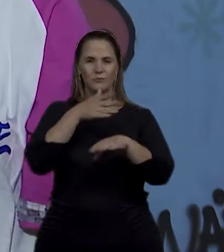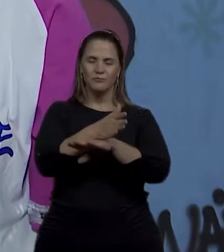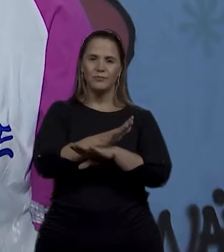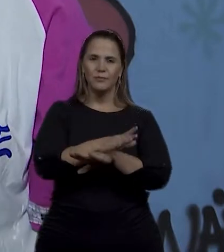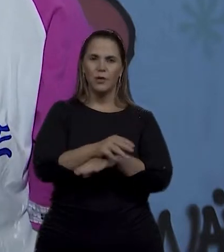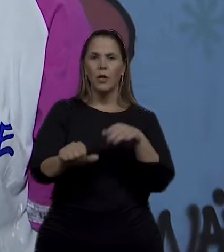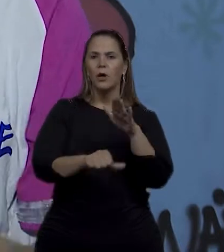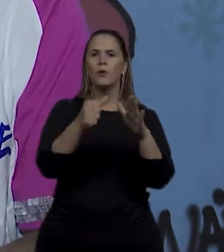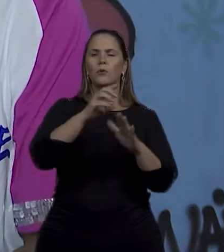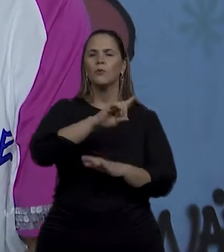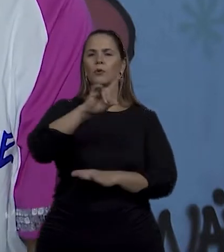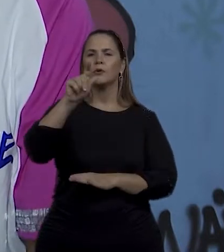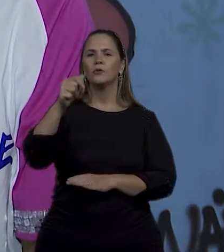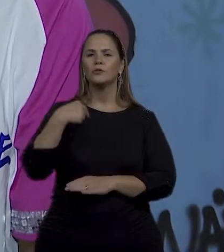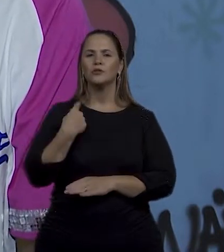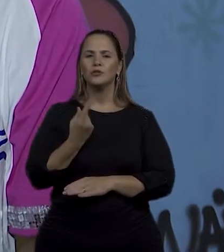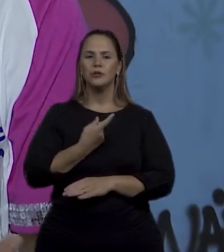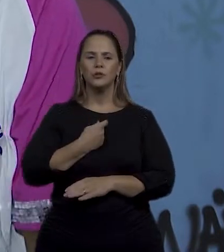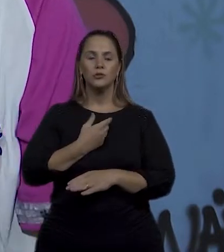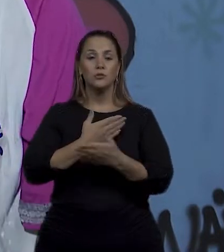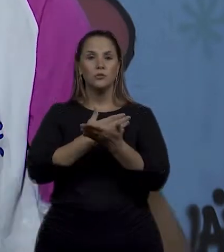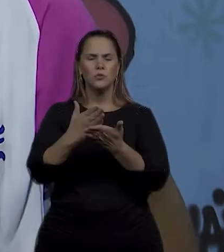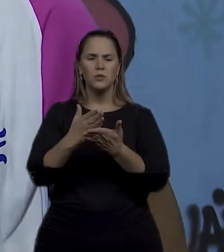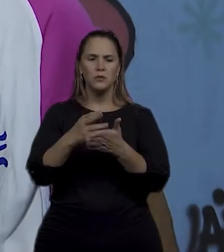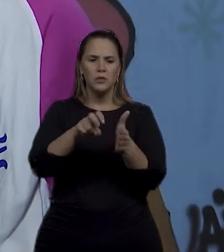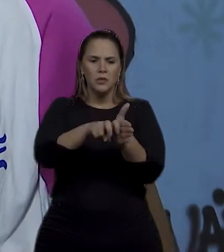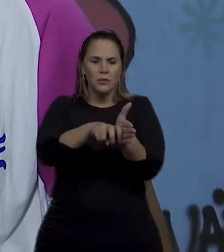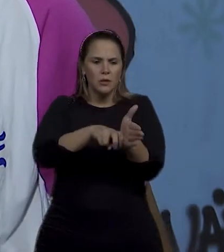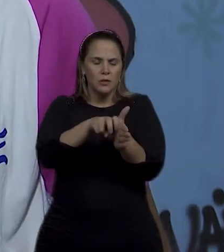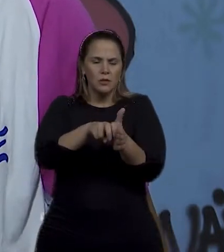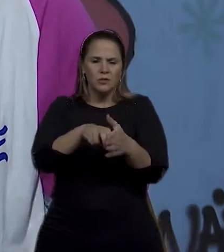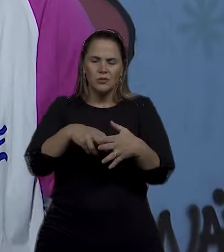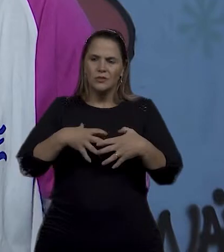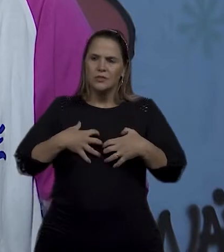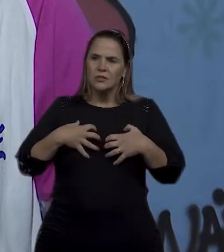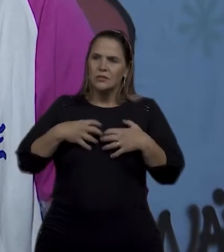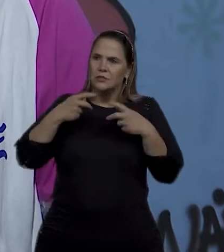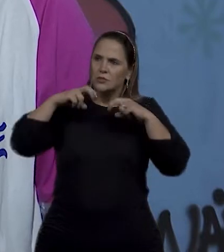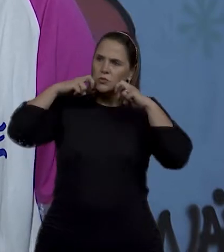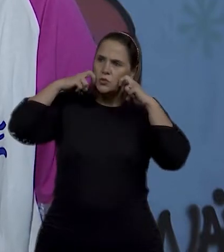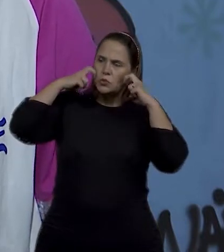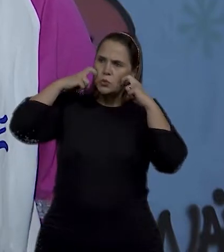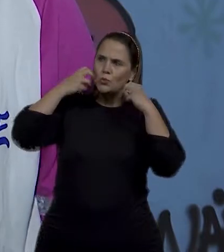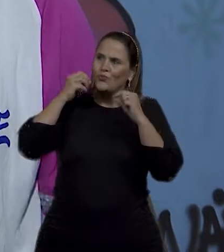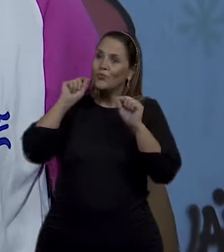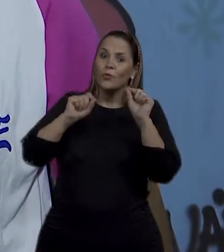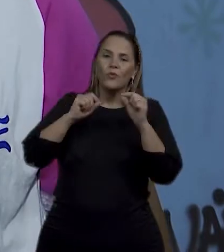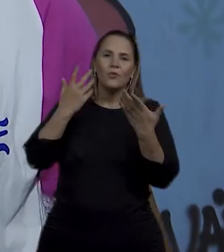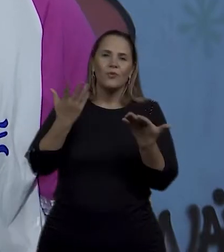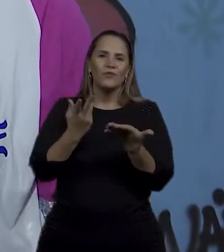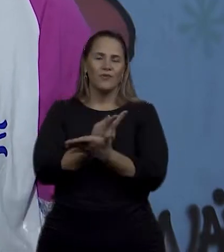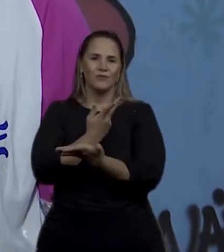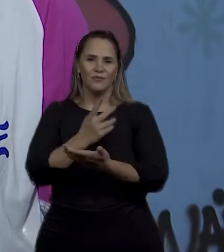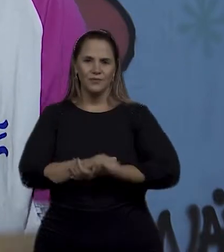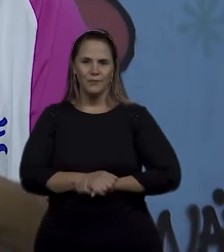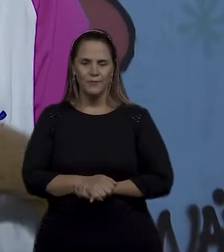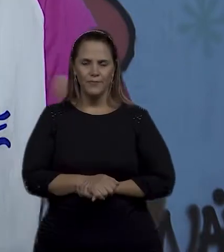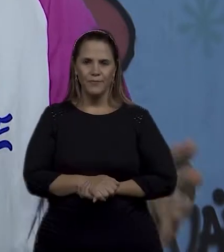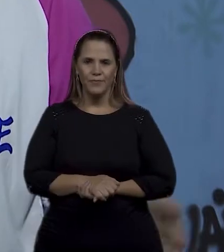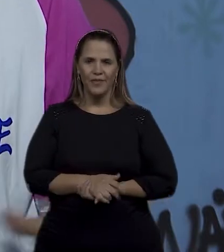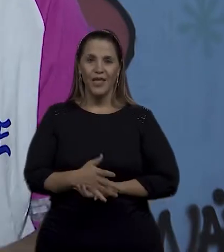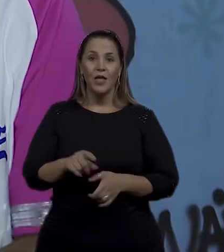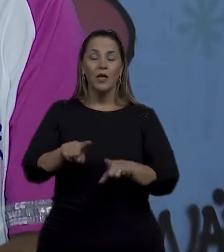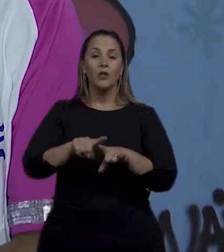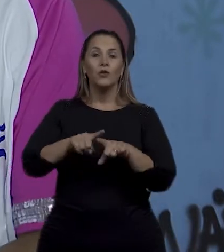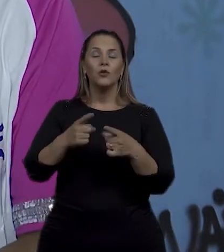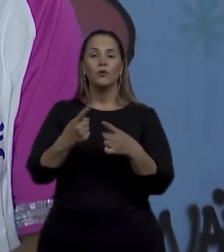eu toda, assim, retraída, né, na cadeira de rodas. Falei, gente, o que vai ser disso? E a hora que eles apresentavam estrite